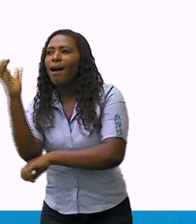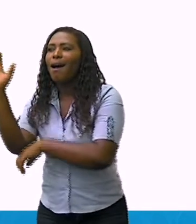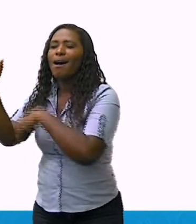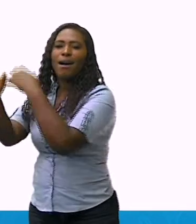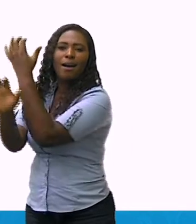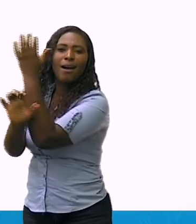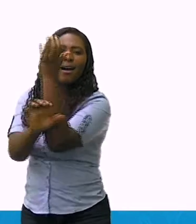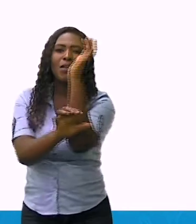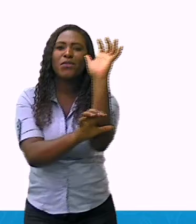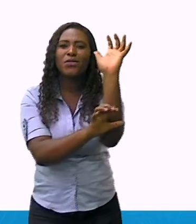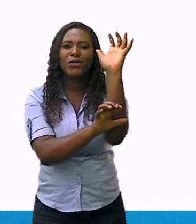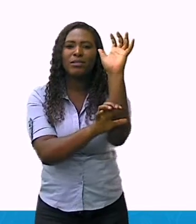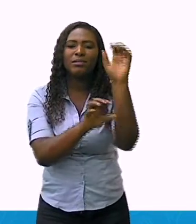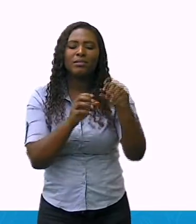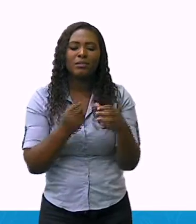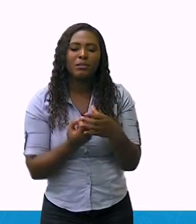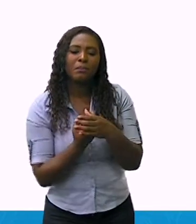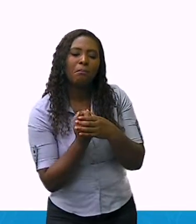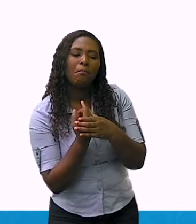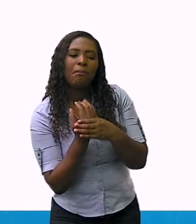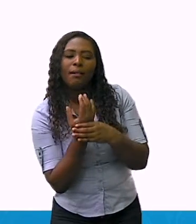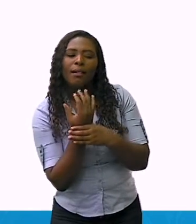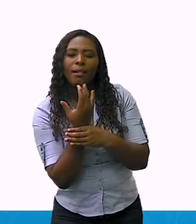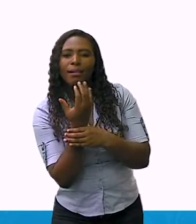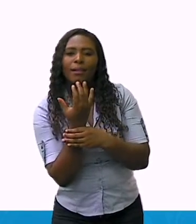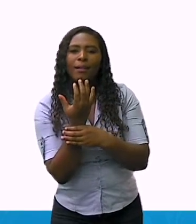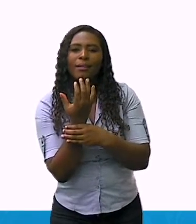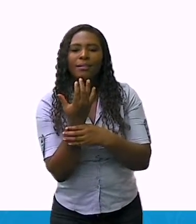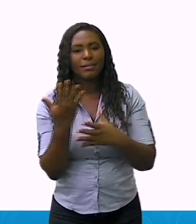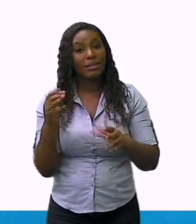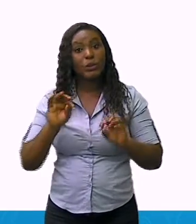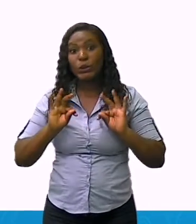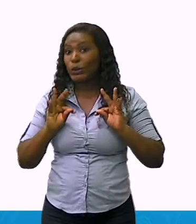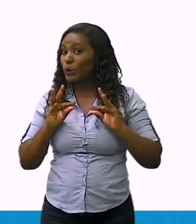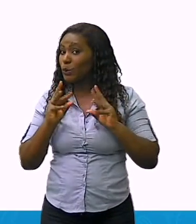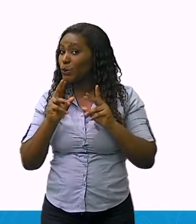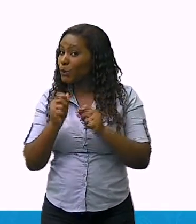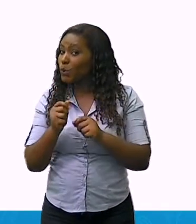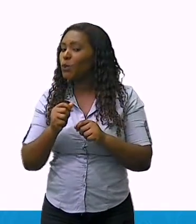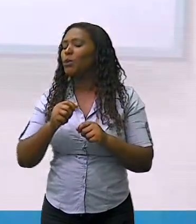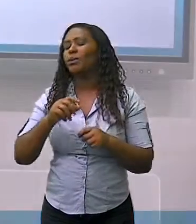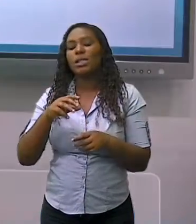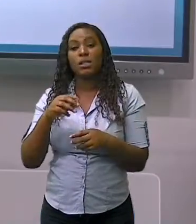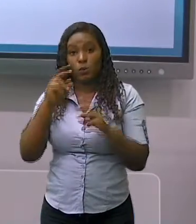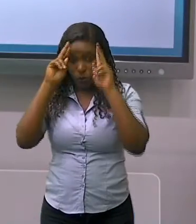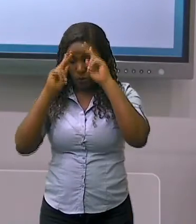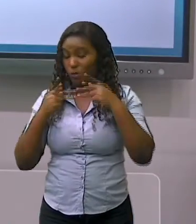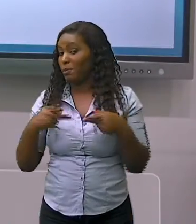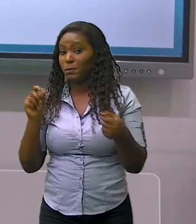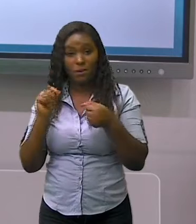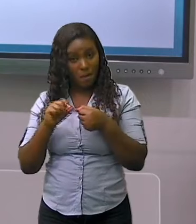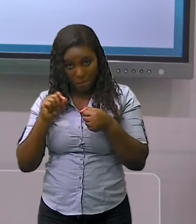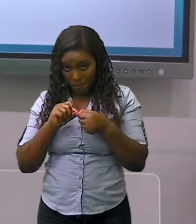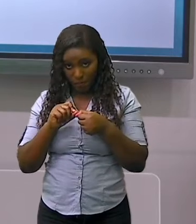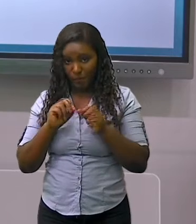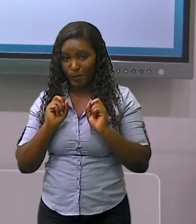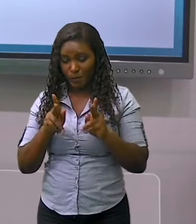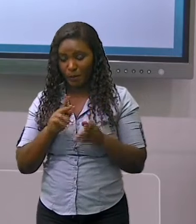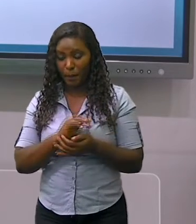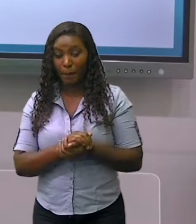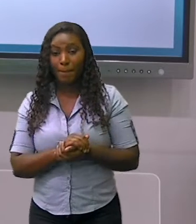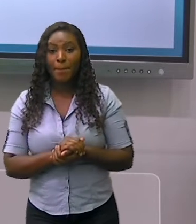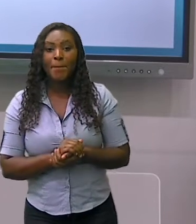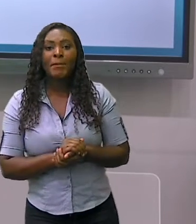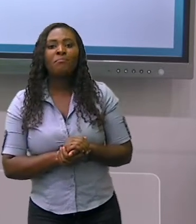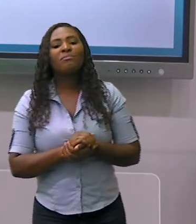plantas, todos estes elementos que são apresentados nesta paisagem. Então,